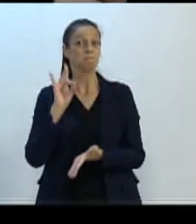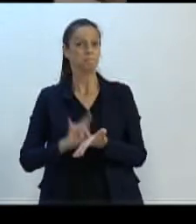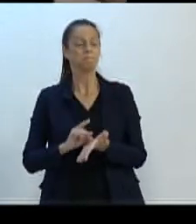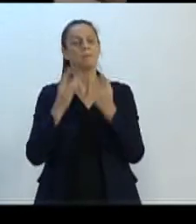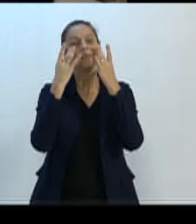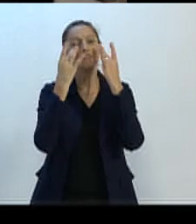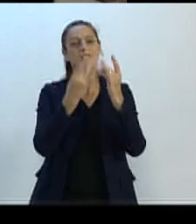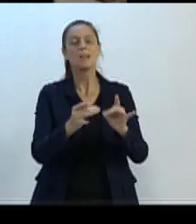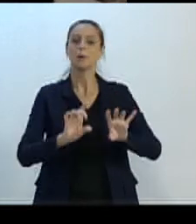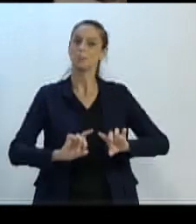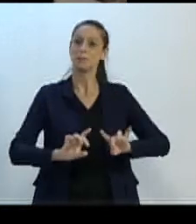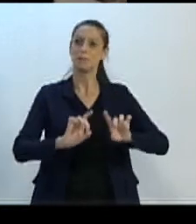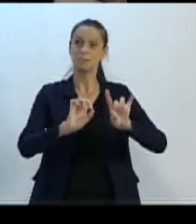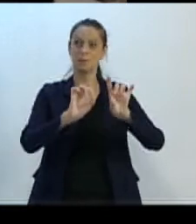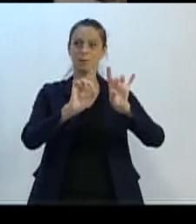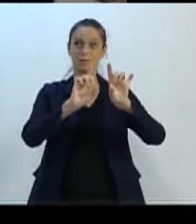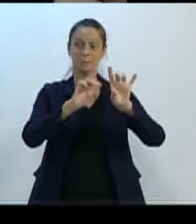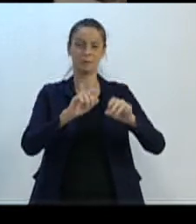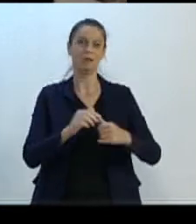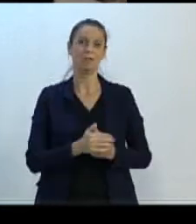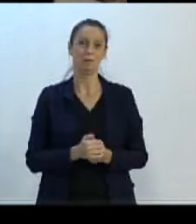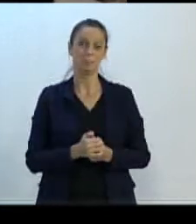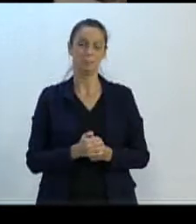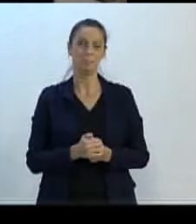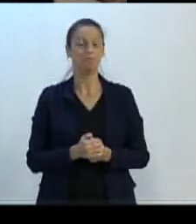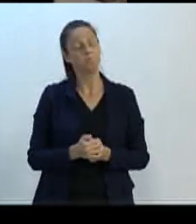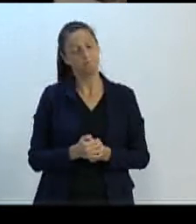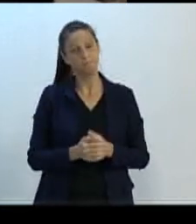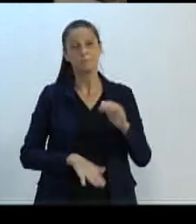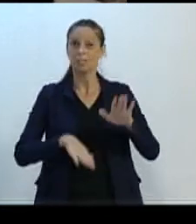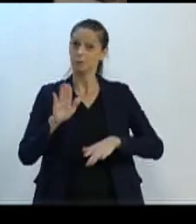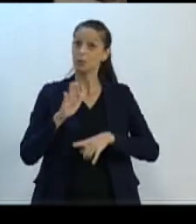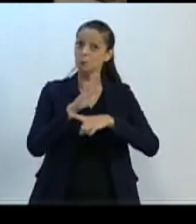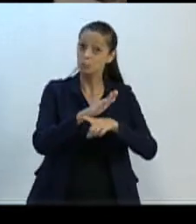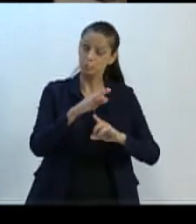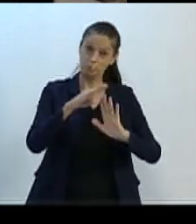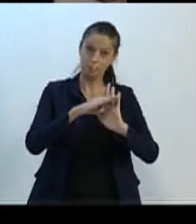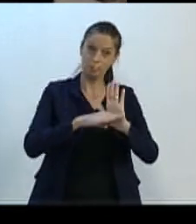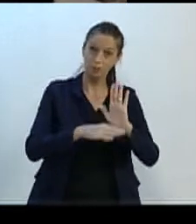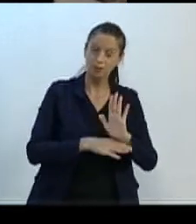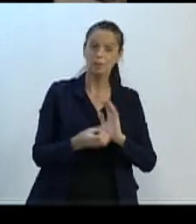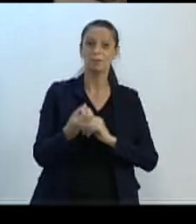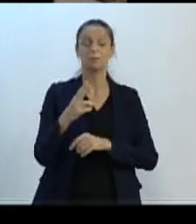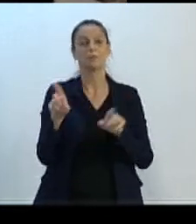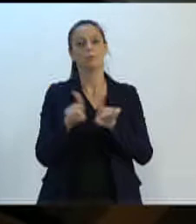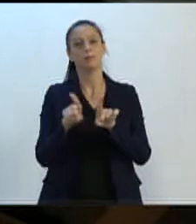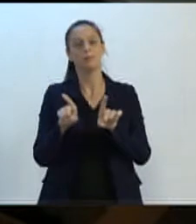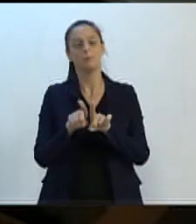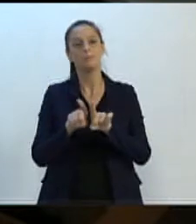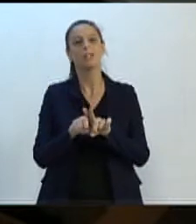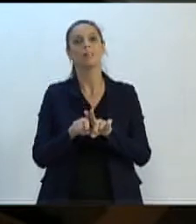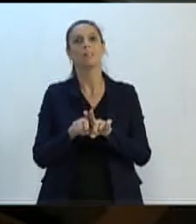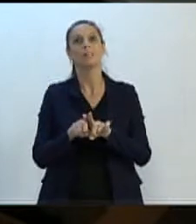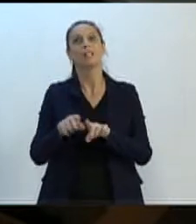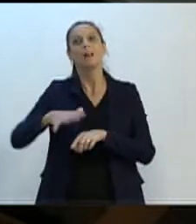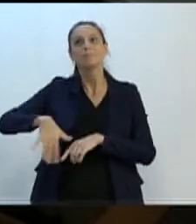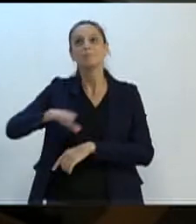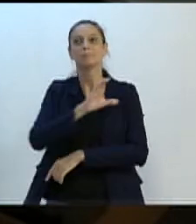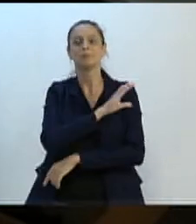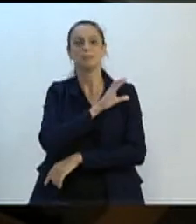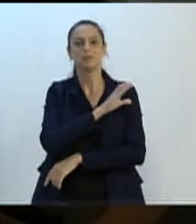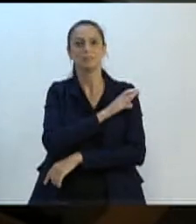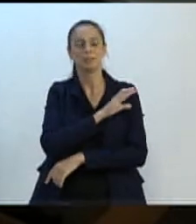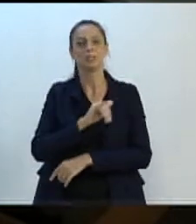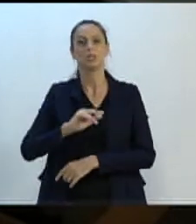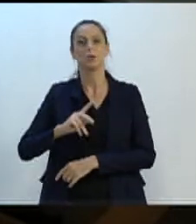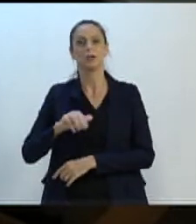atenção especial, seja eles em alguns programas que lá existem, bem como também Centro Infantil Johanna Conrad,